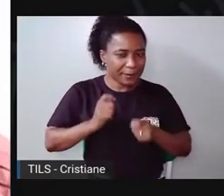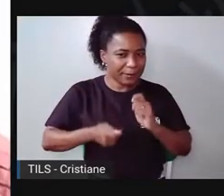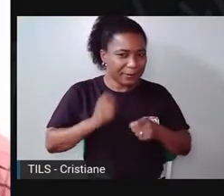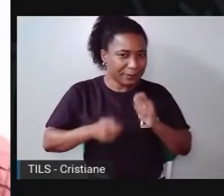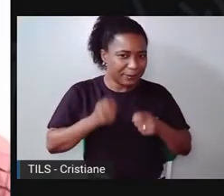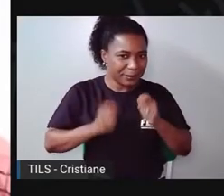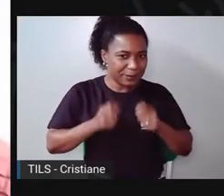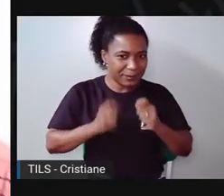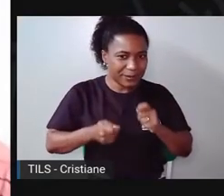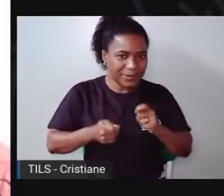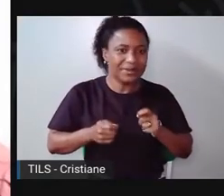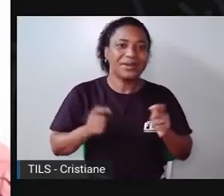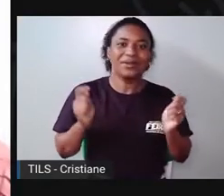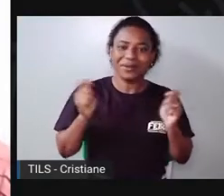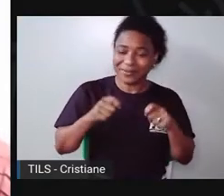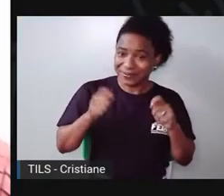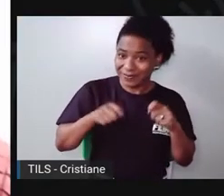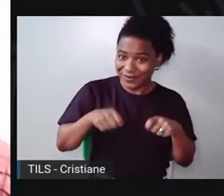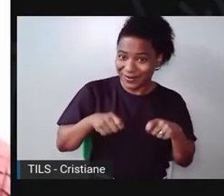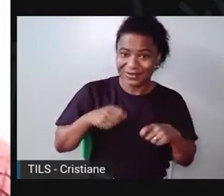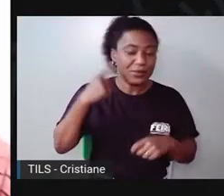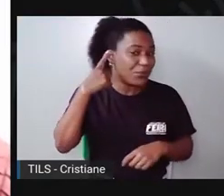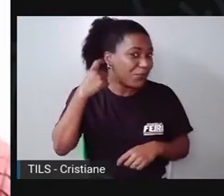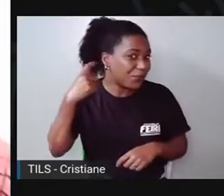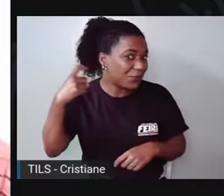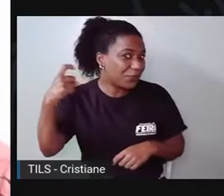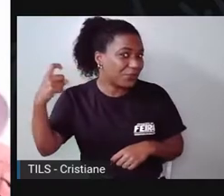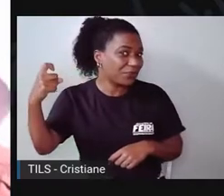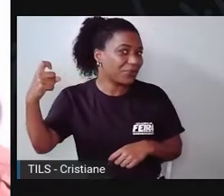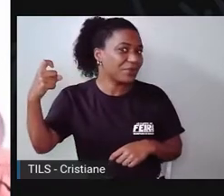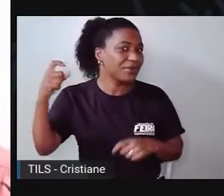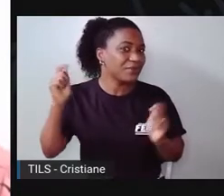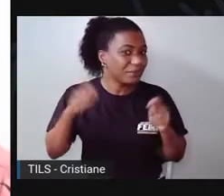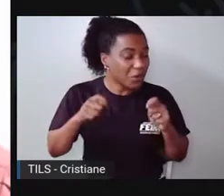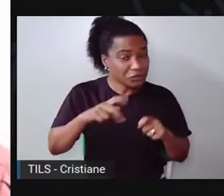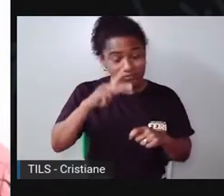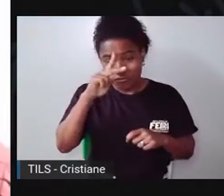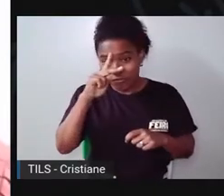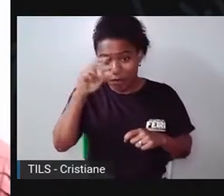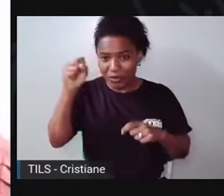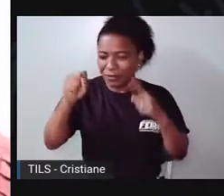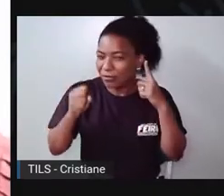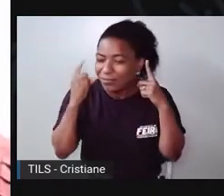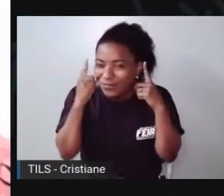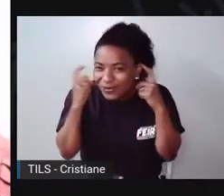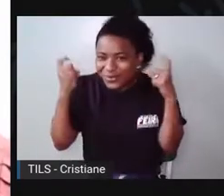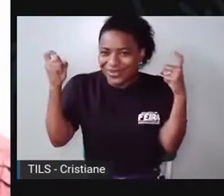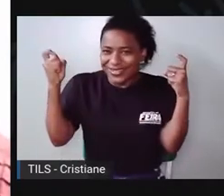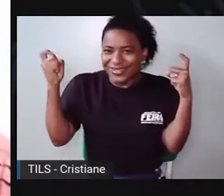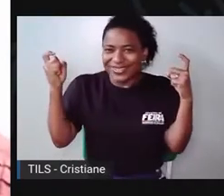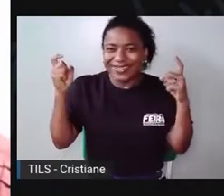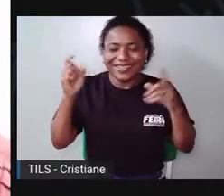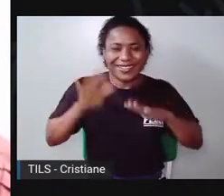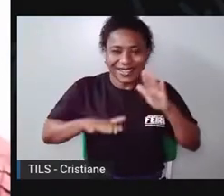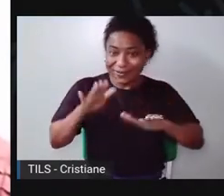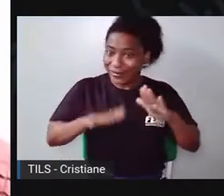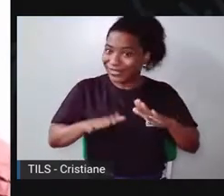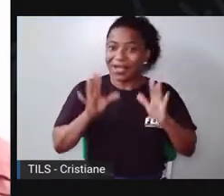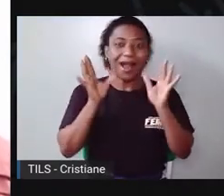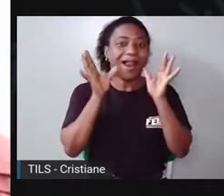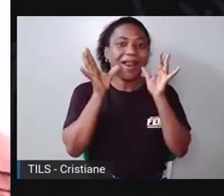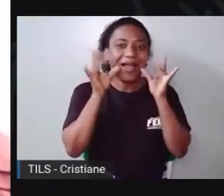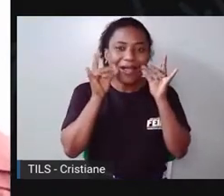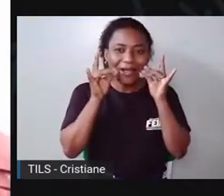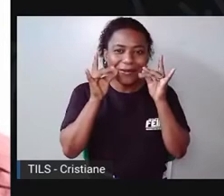ser sons fracos, sons fortes. Vai depender do material. Essa é são de plástico. Entendi. Vamos